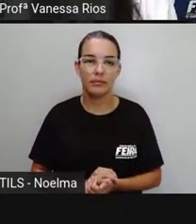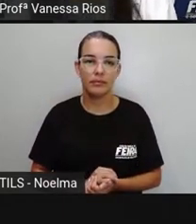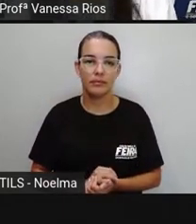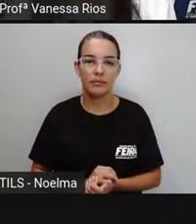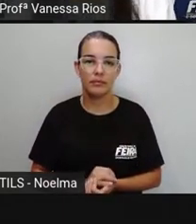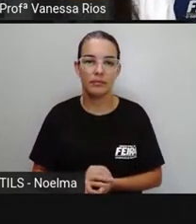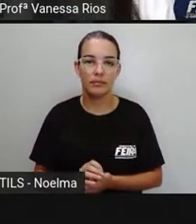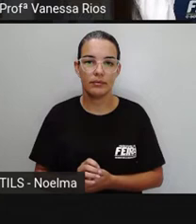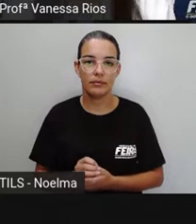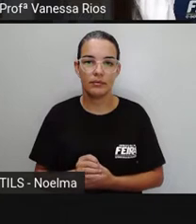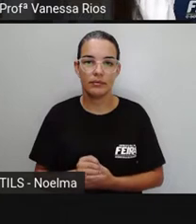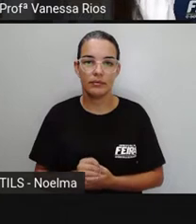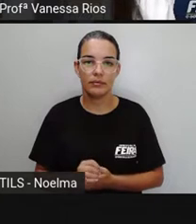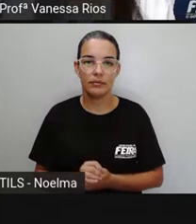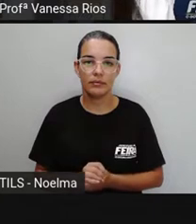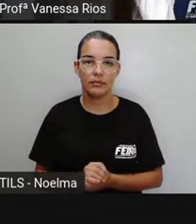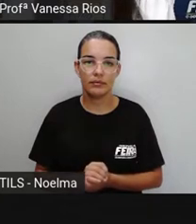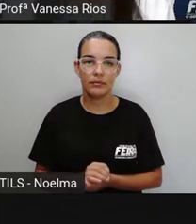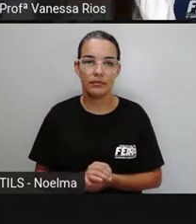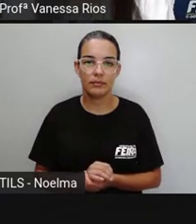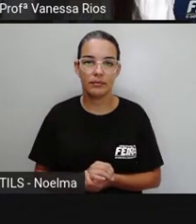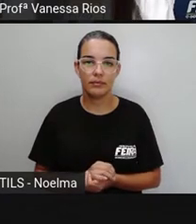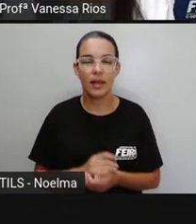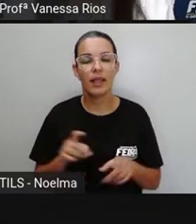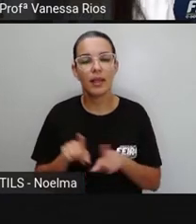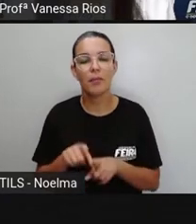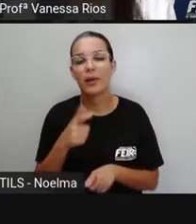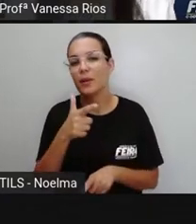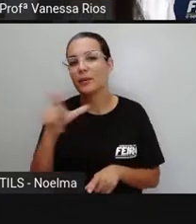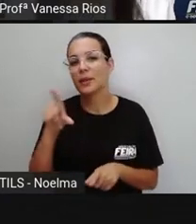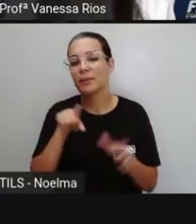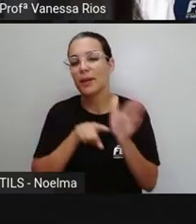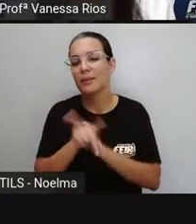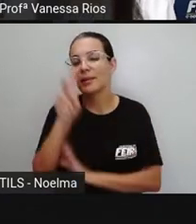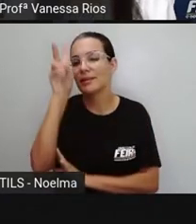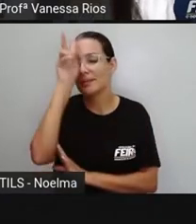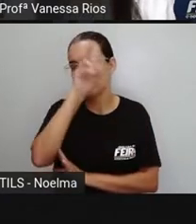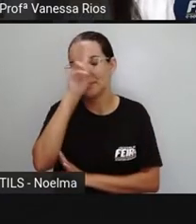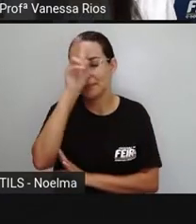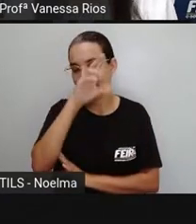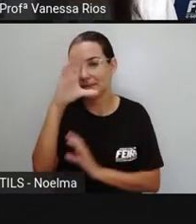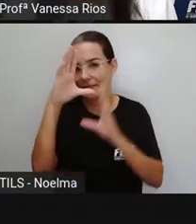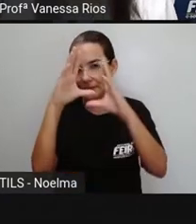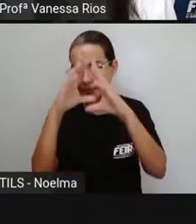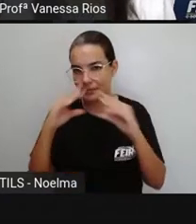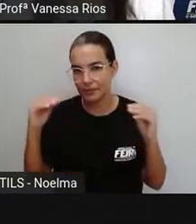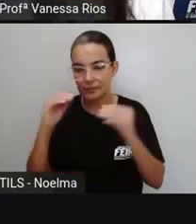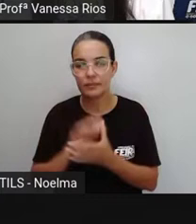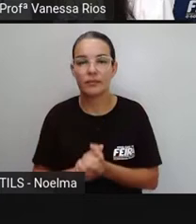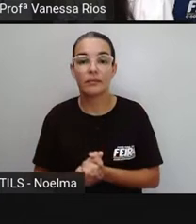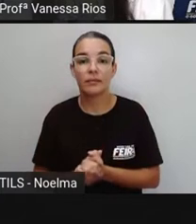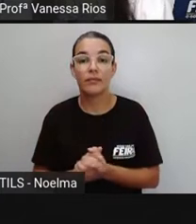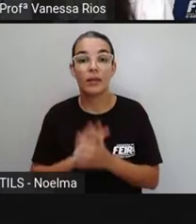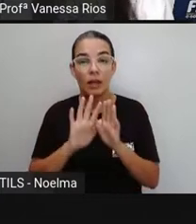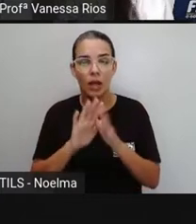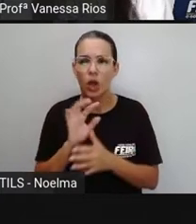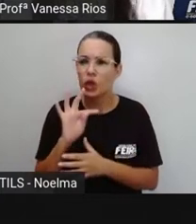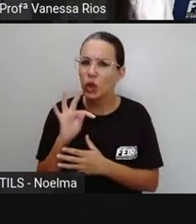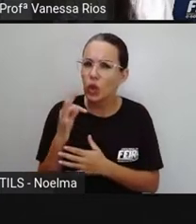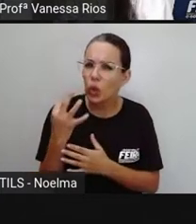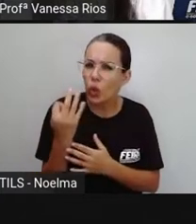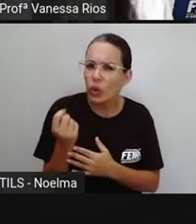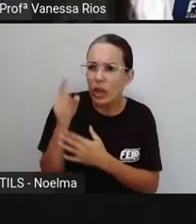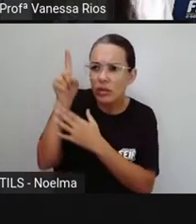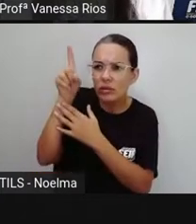E aí a gente tem mais uma pergunta para revisarmos. Olhem só. Toda sílaba tônica é acentuada?